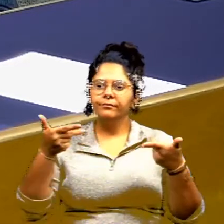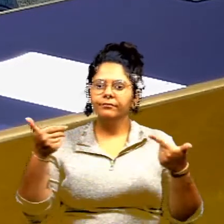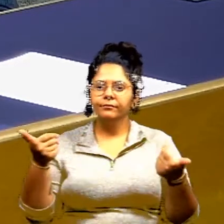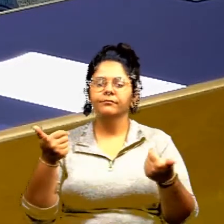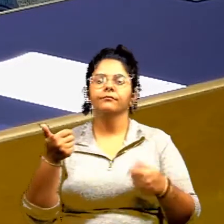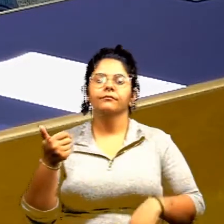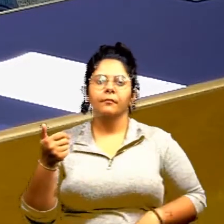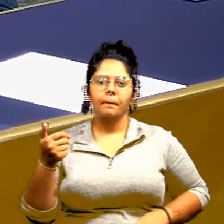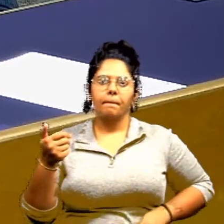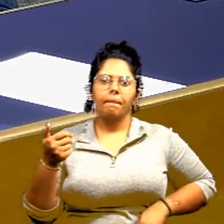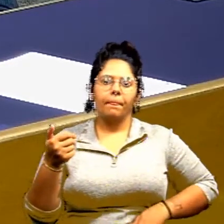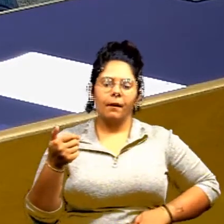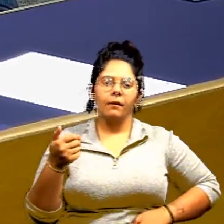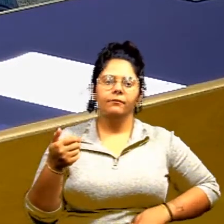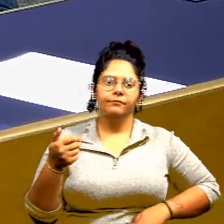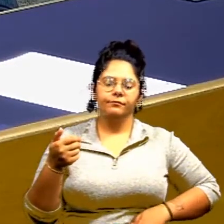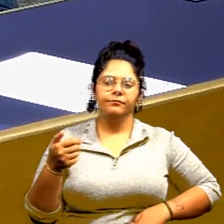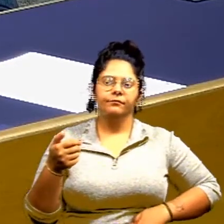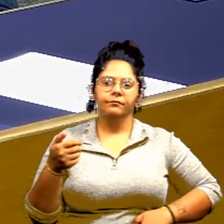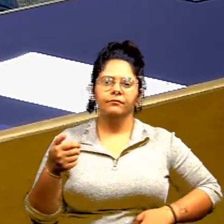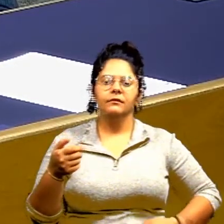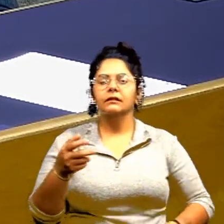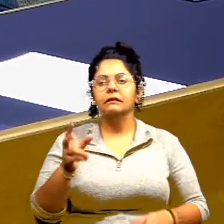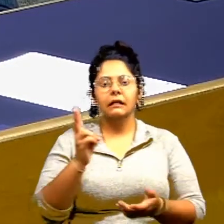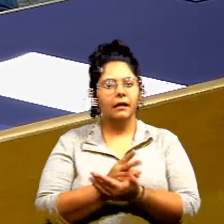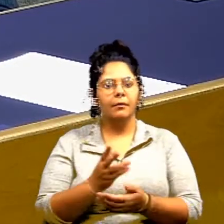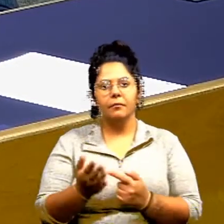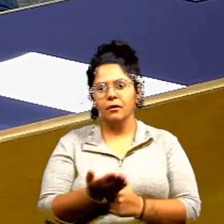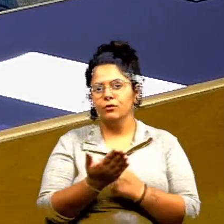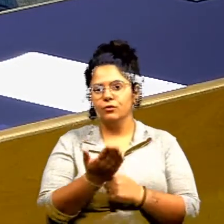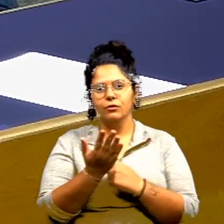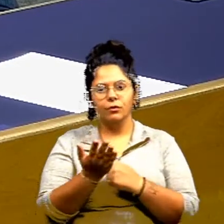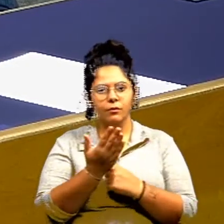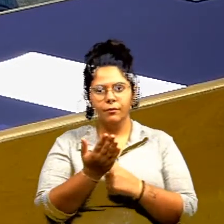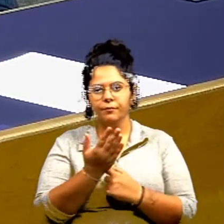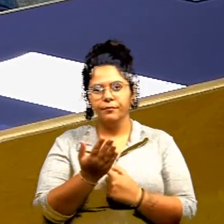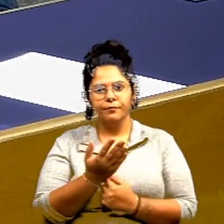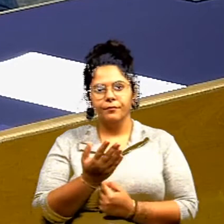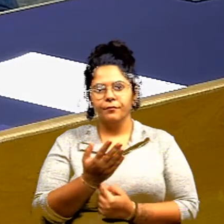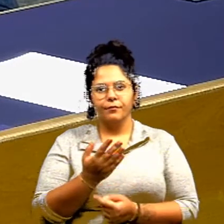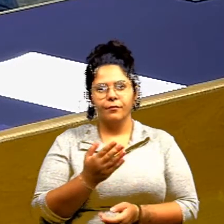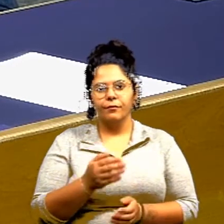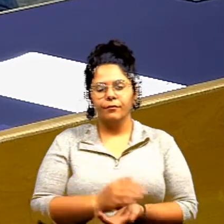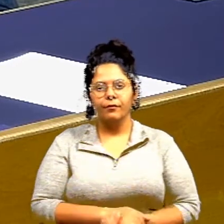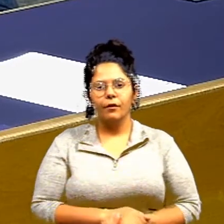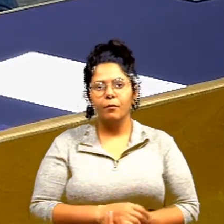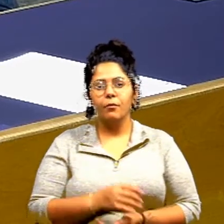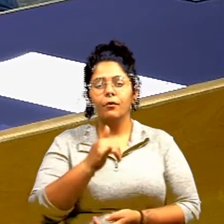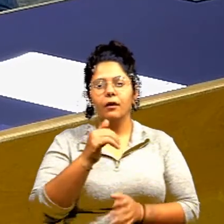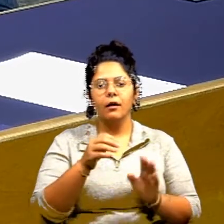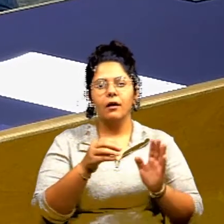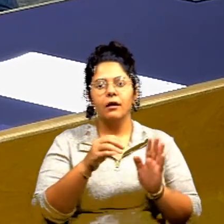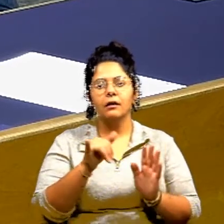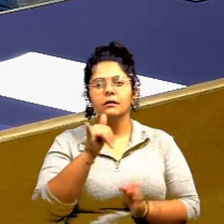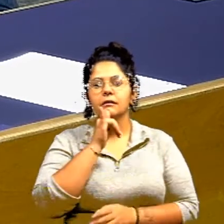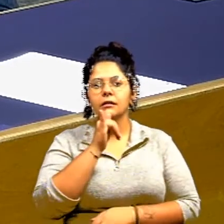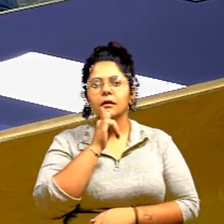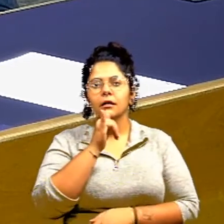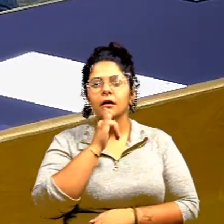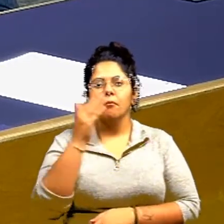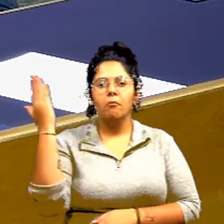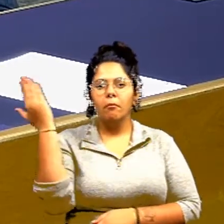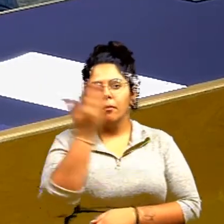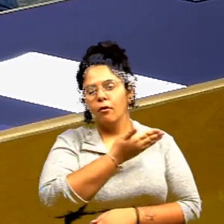o Paulo sempre fez tudo para que as minhas demandas acontecessem prova disso é o hospital que vai ser inaugurado agora dia 6 de novembro